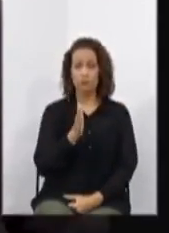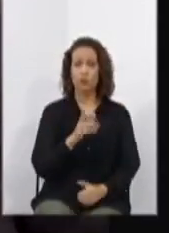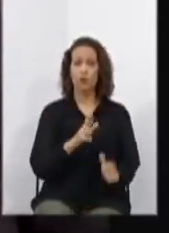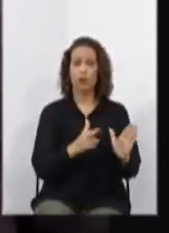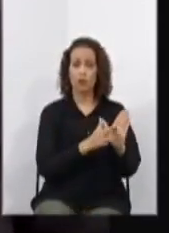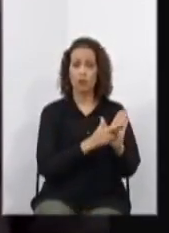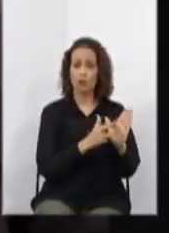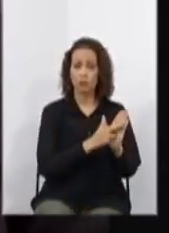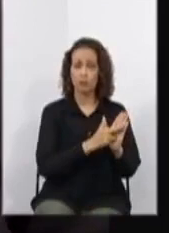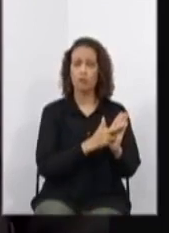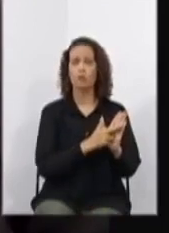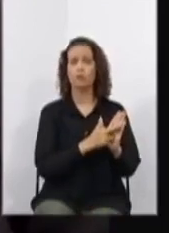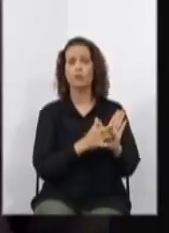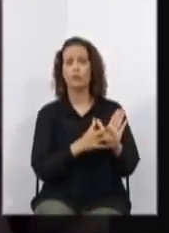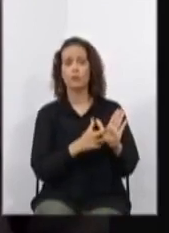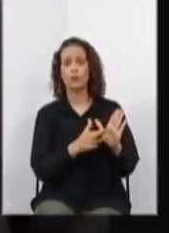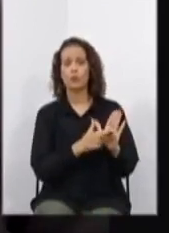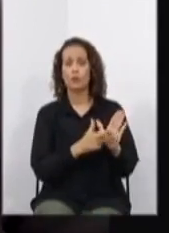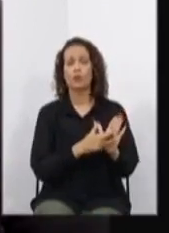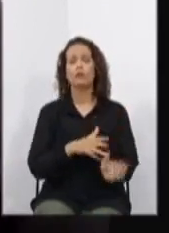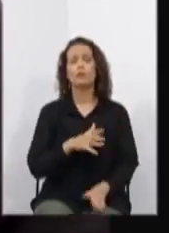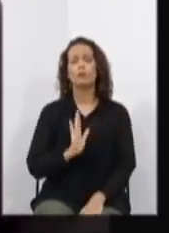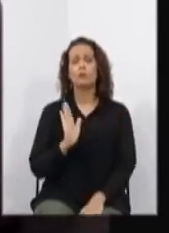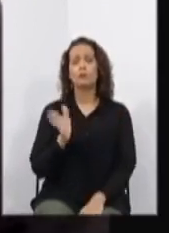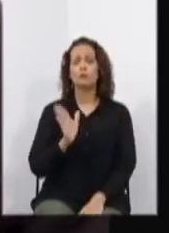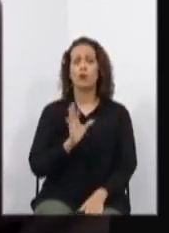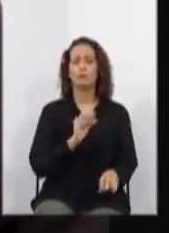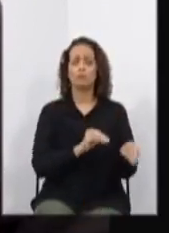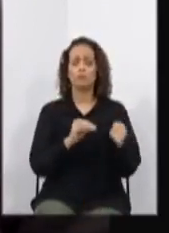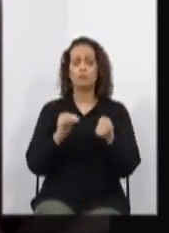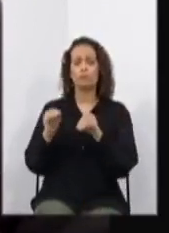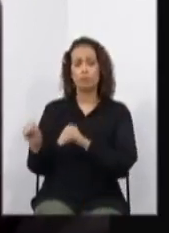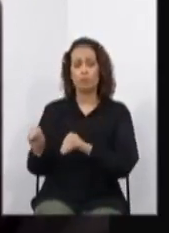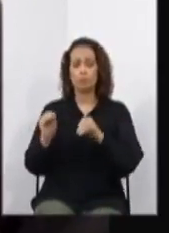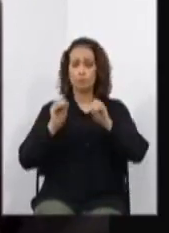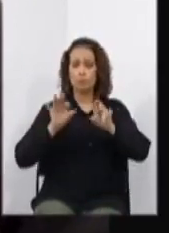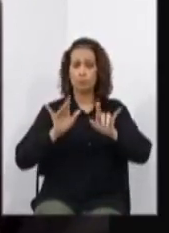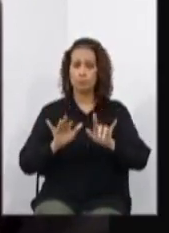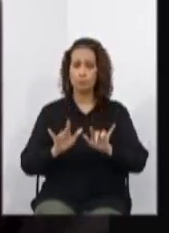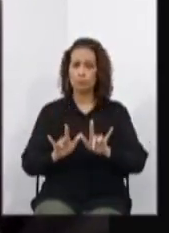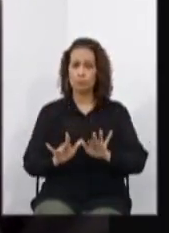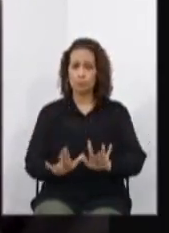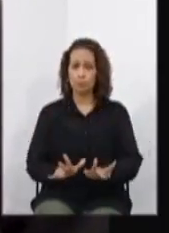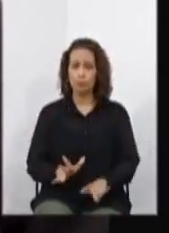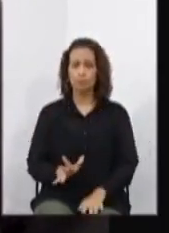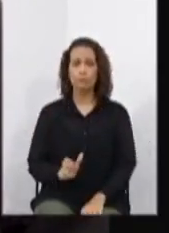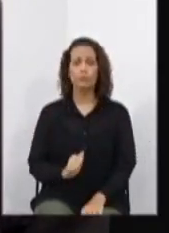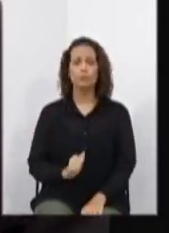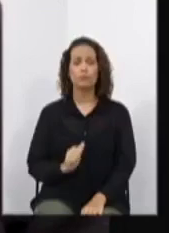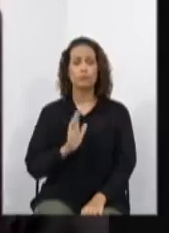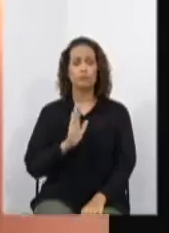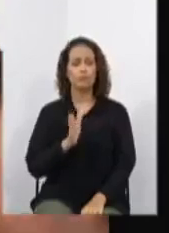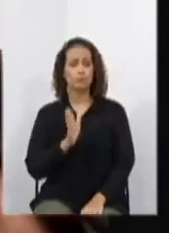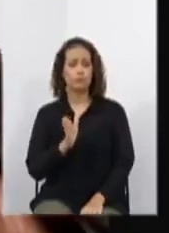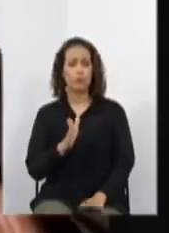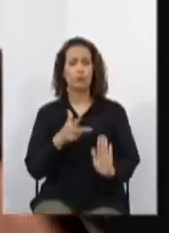transcrevemos, no final, a redação do vencido, que faz parte deste parecer.